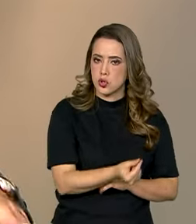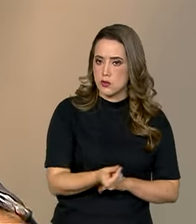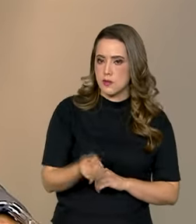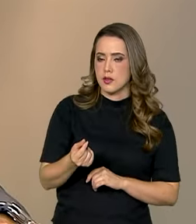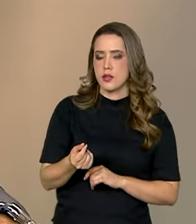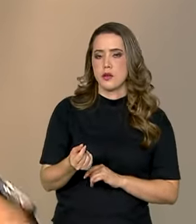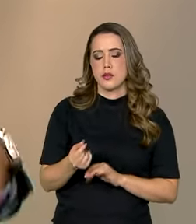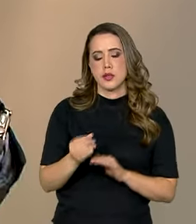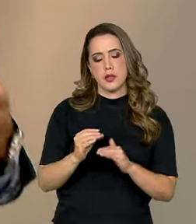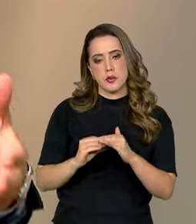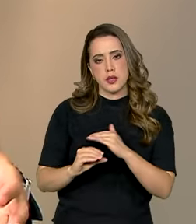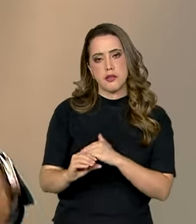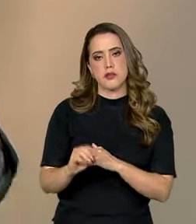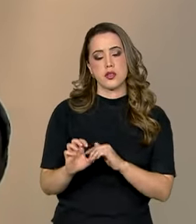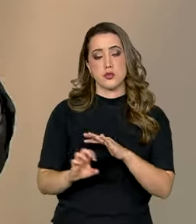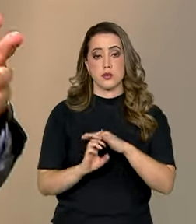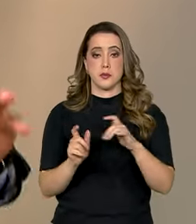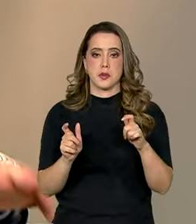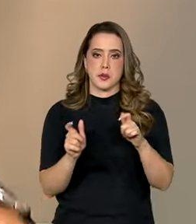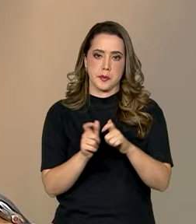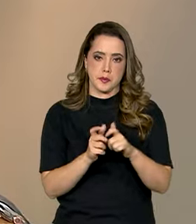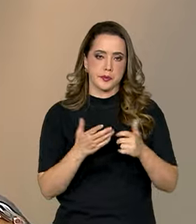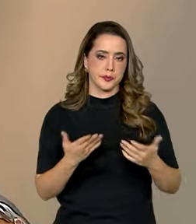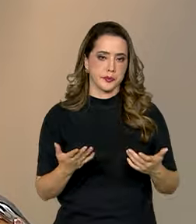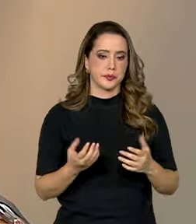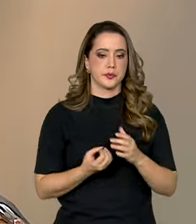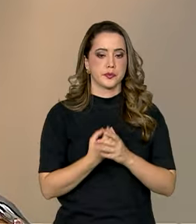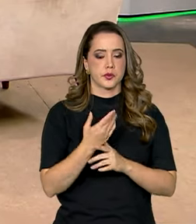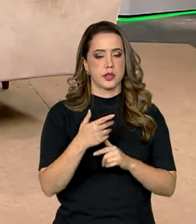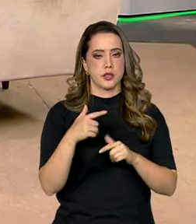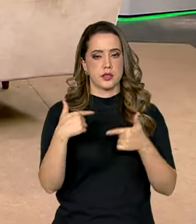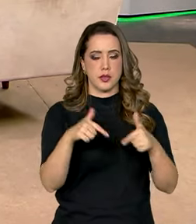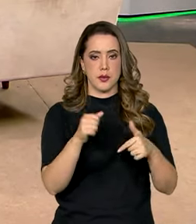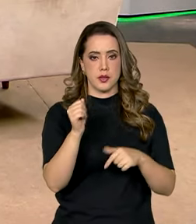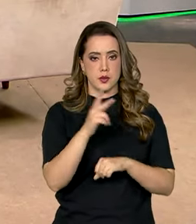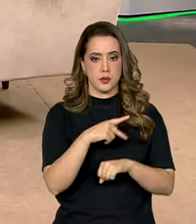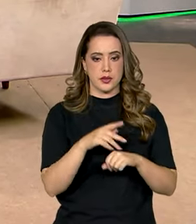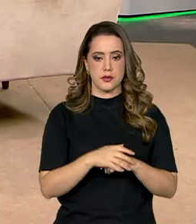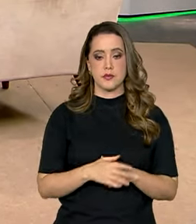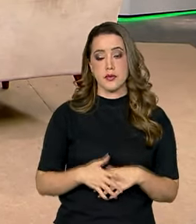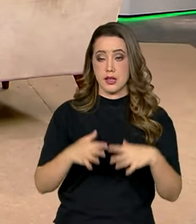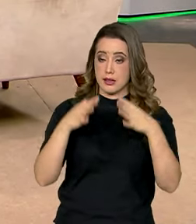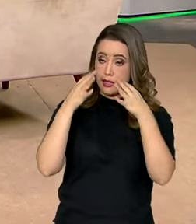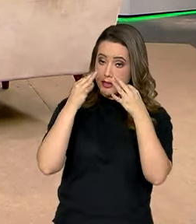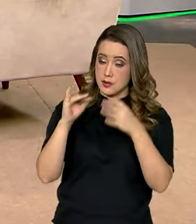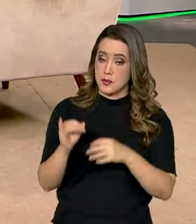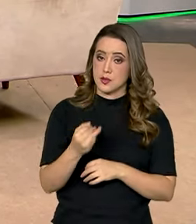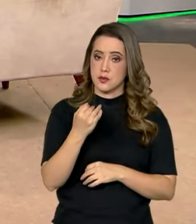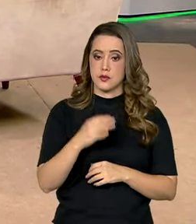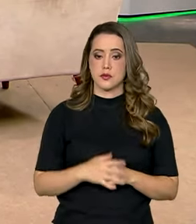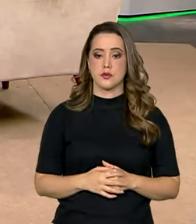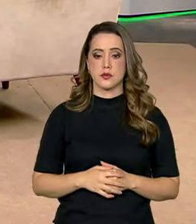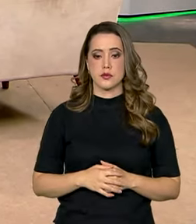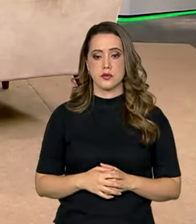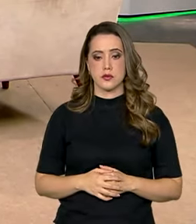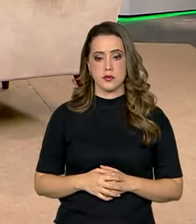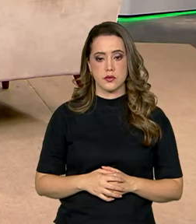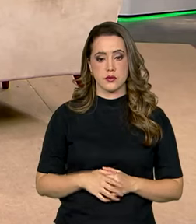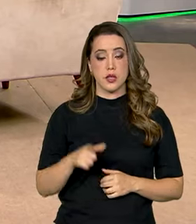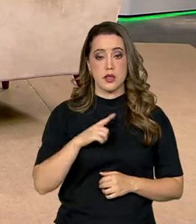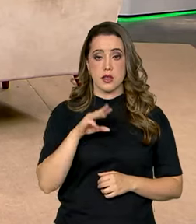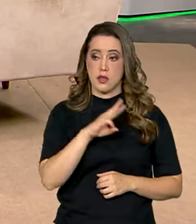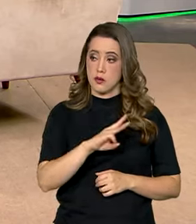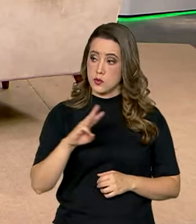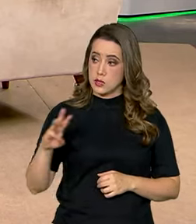para que possam investir, crescer e gerar empregos no país. Ficar atento a essas oportunidades então, né? Vamos dar um serviço aqui, tem o